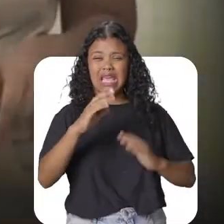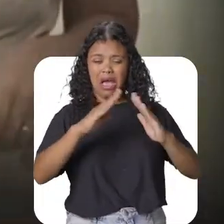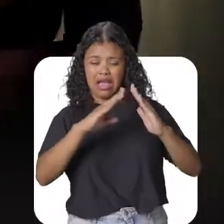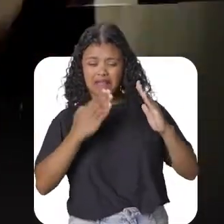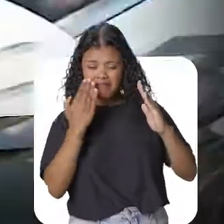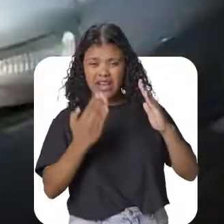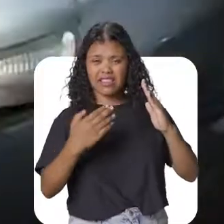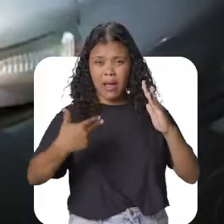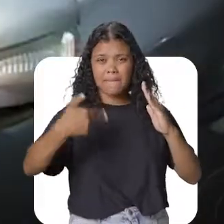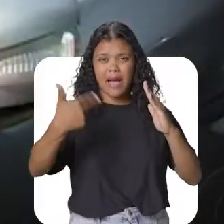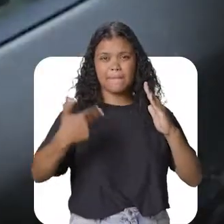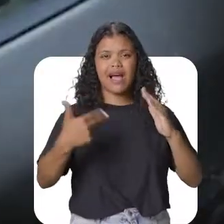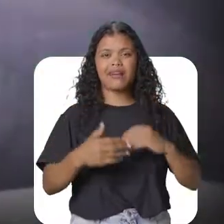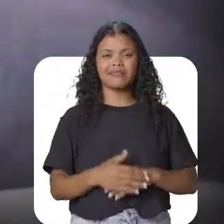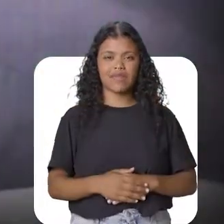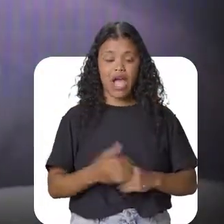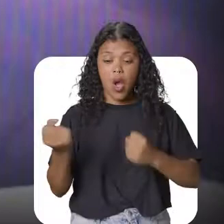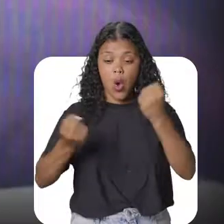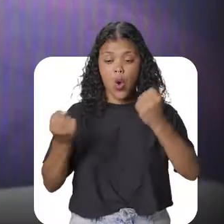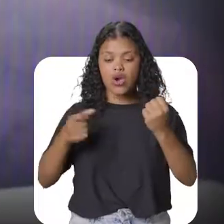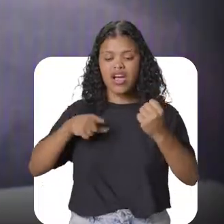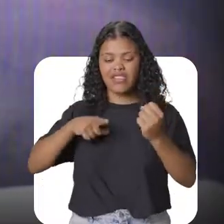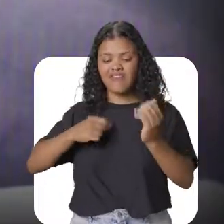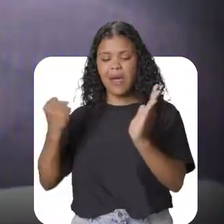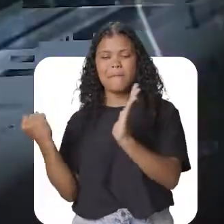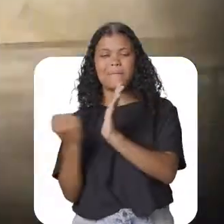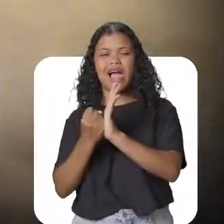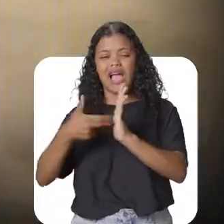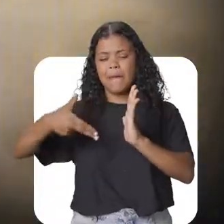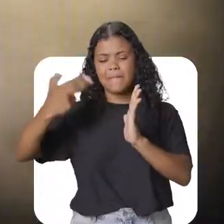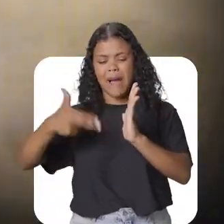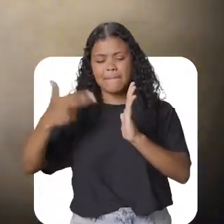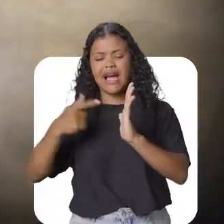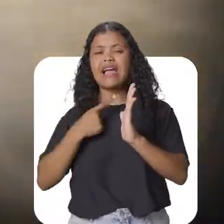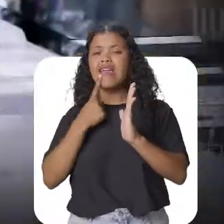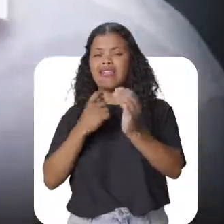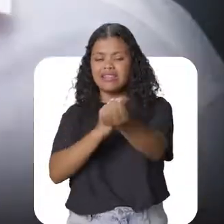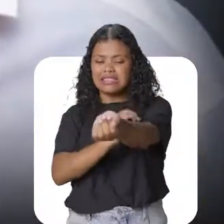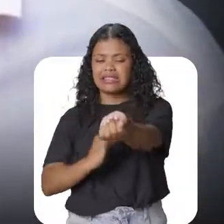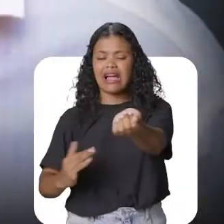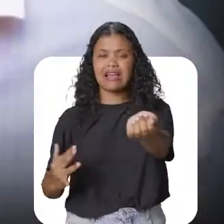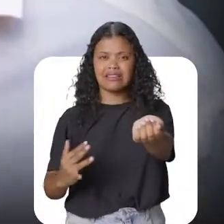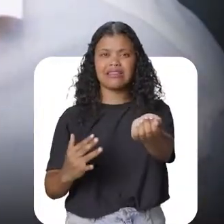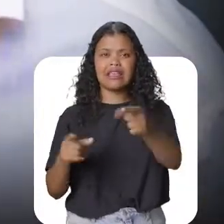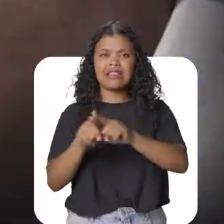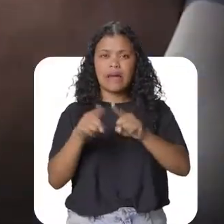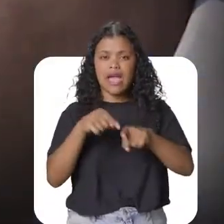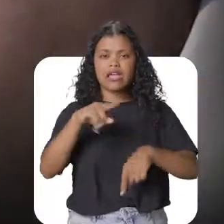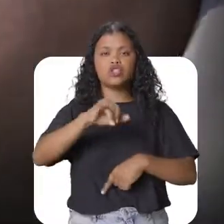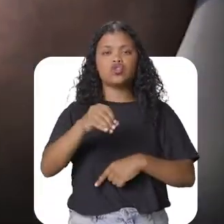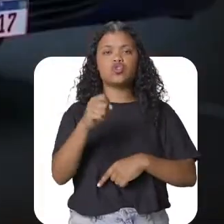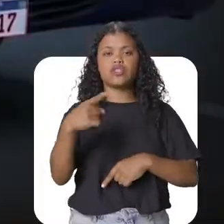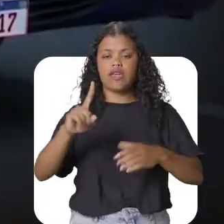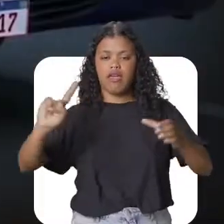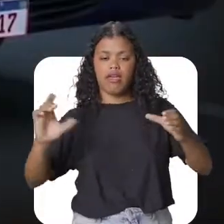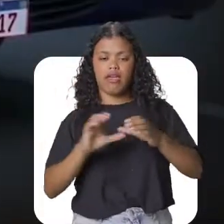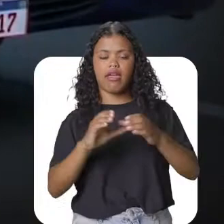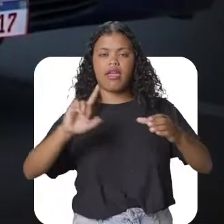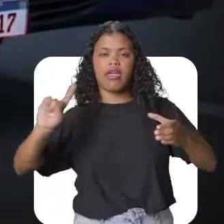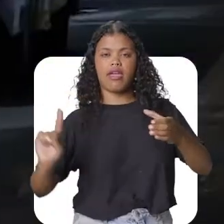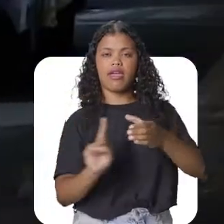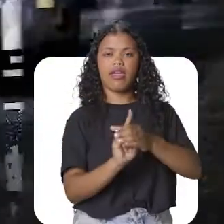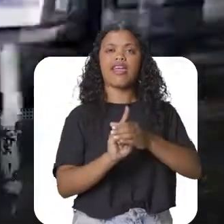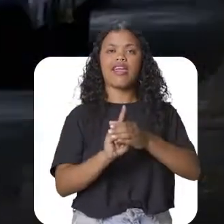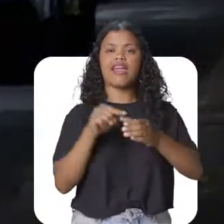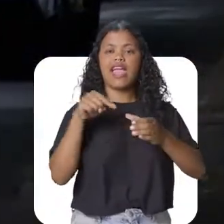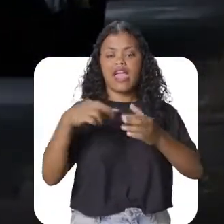porta de casa. No carro de José Carlos ficaram marcas dos tiros e manchas de sangue. José Carlos Alves fazia parte da equipe que estava